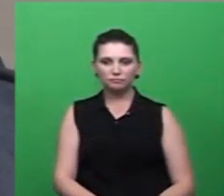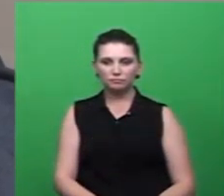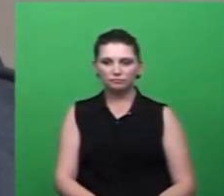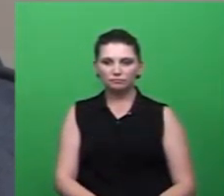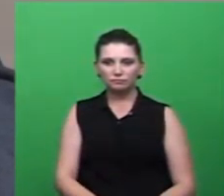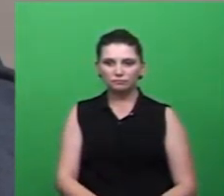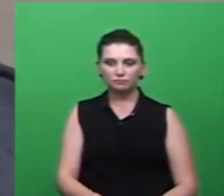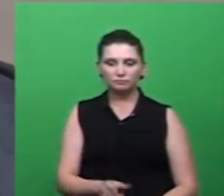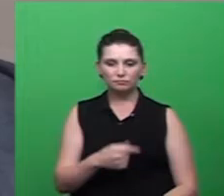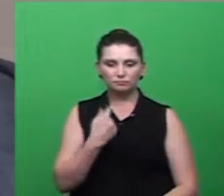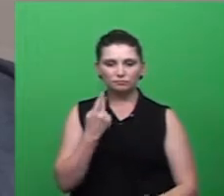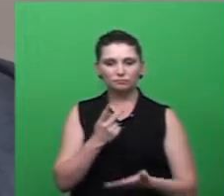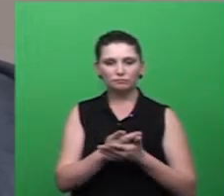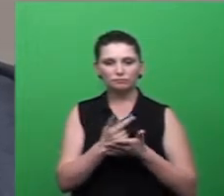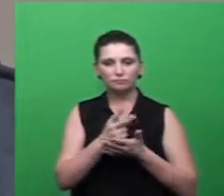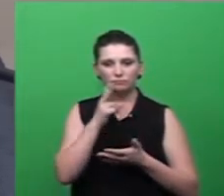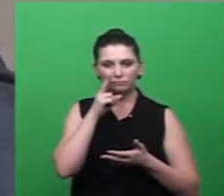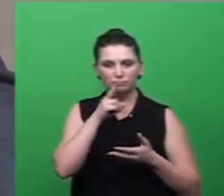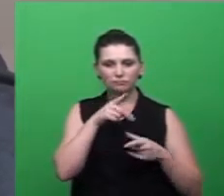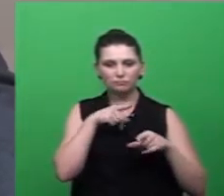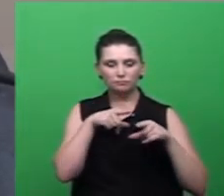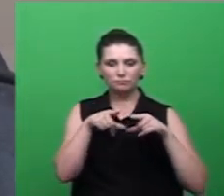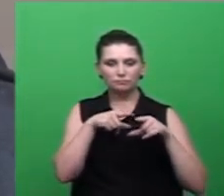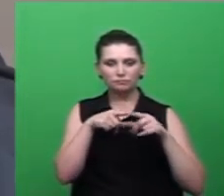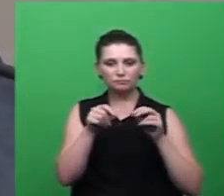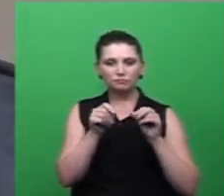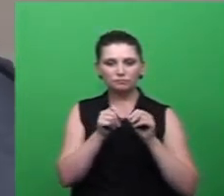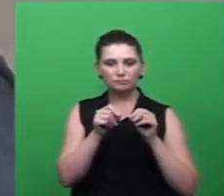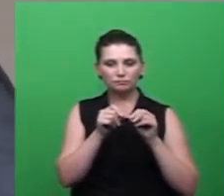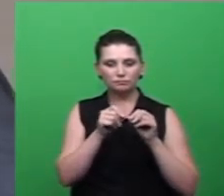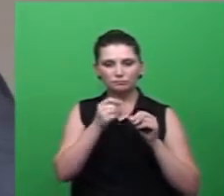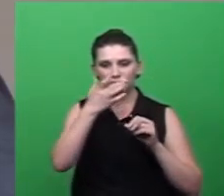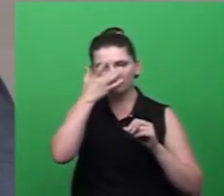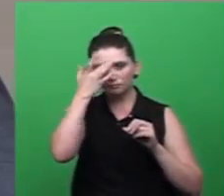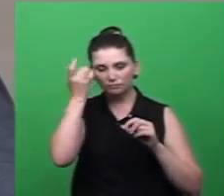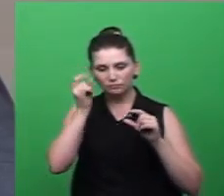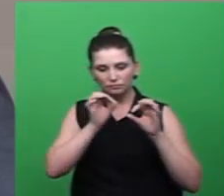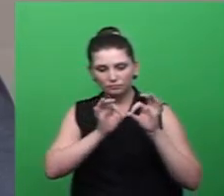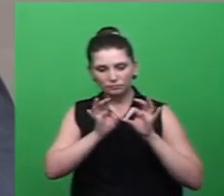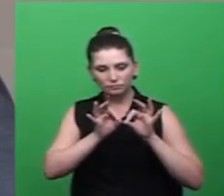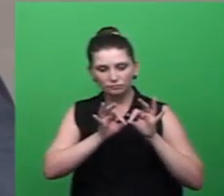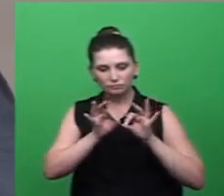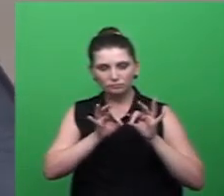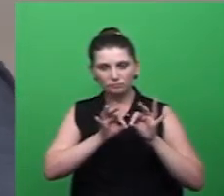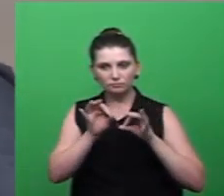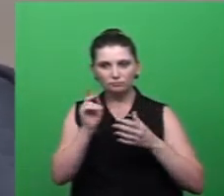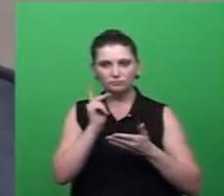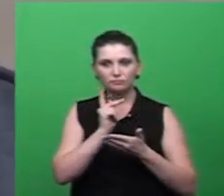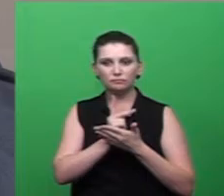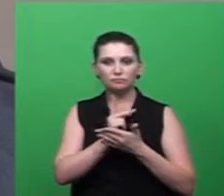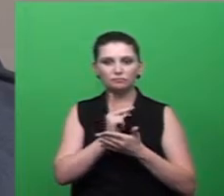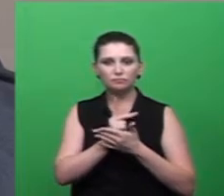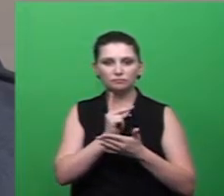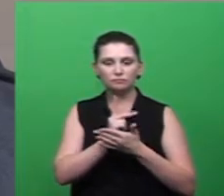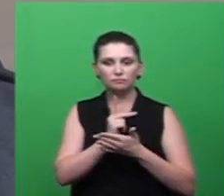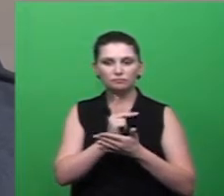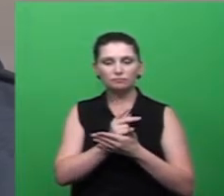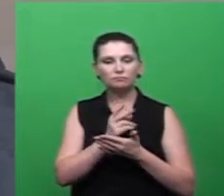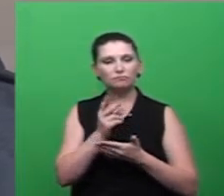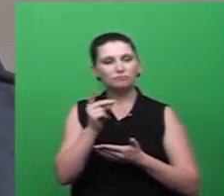do pessoal que faz essas armadilhas por aí desde há bastante tempo